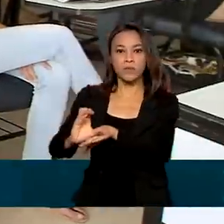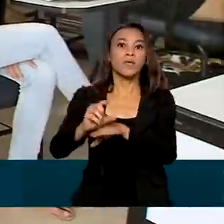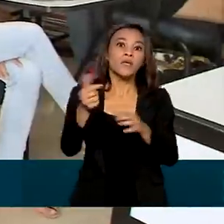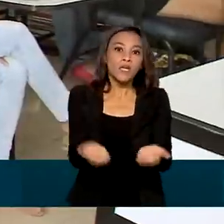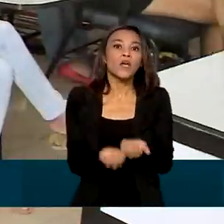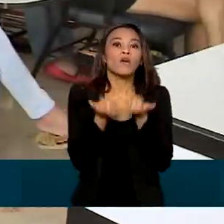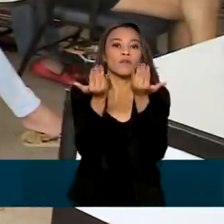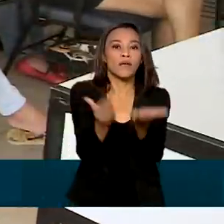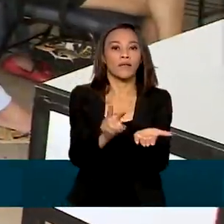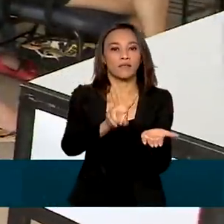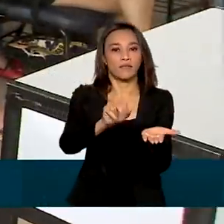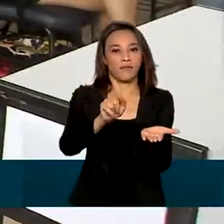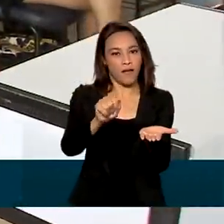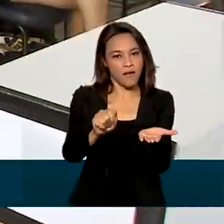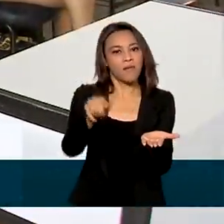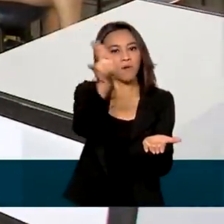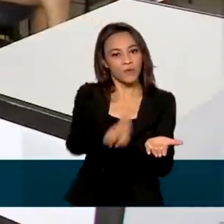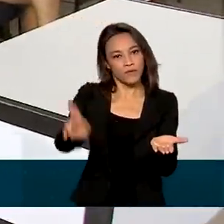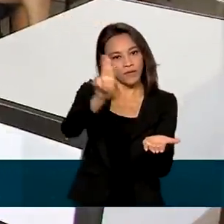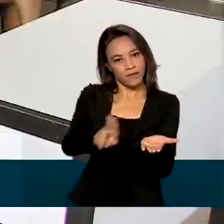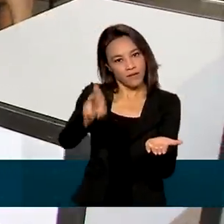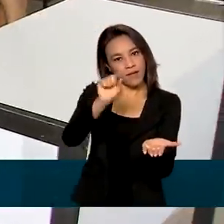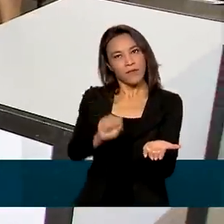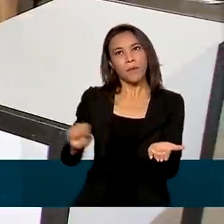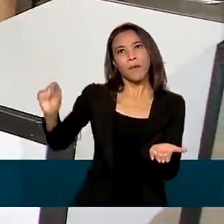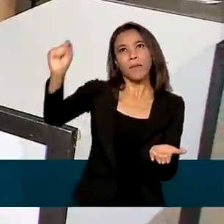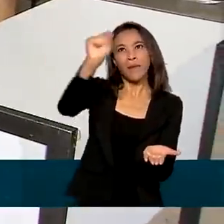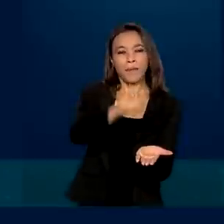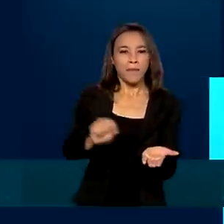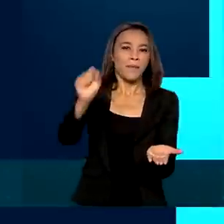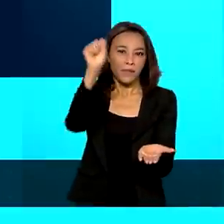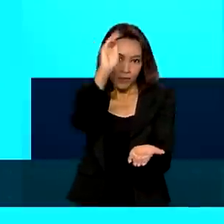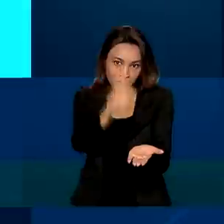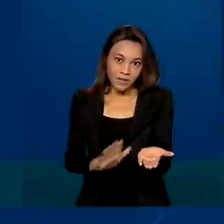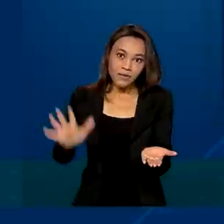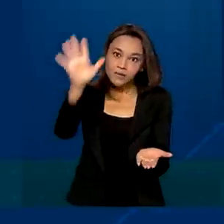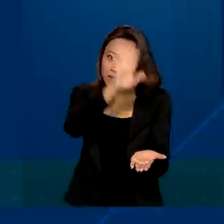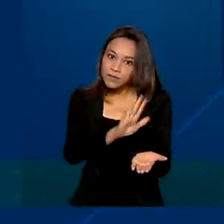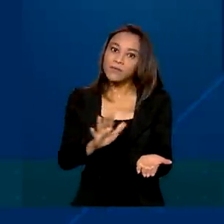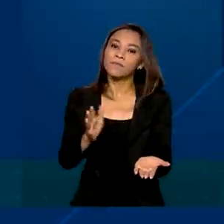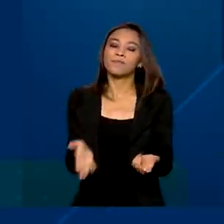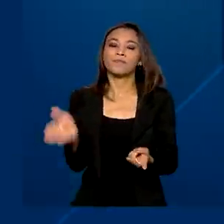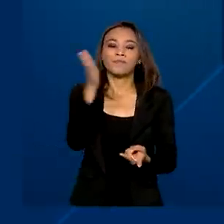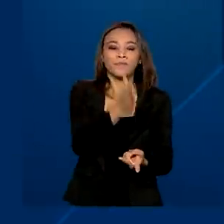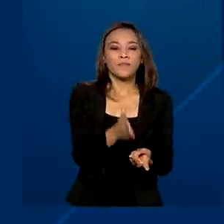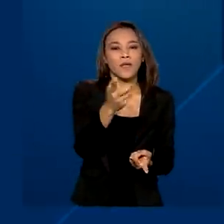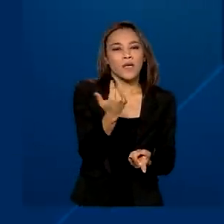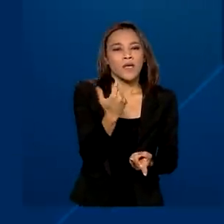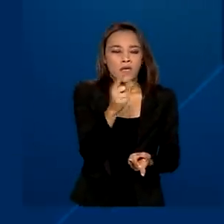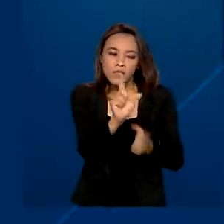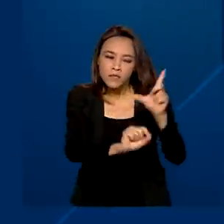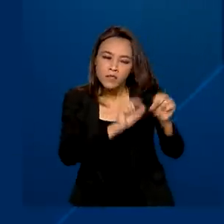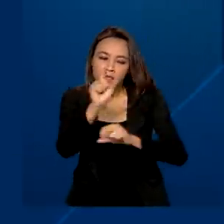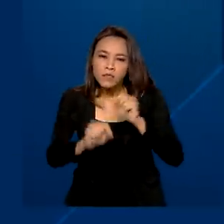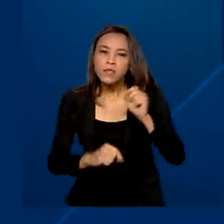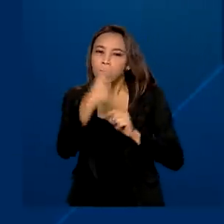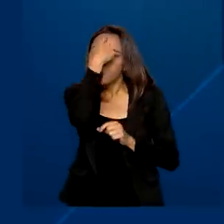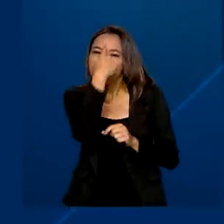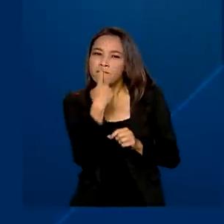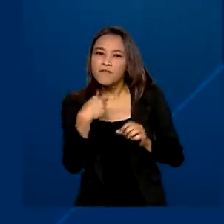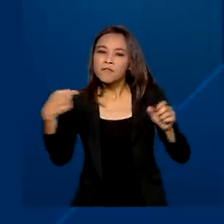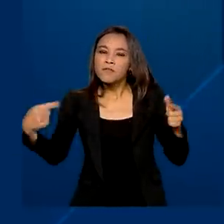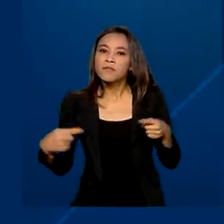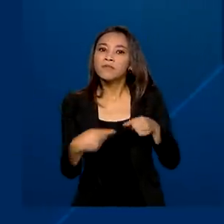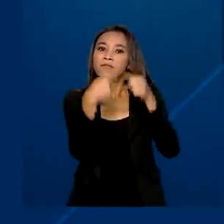vagas para instituições públicas de ensino superior de todo o país. Os candidatos serão selecionados de acordo com a nota do Exame